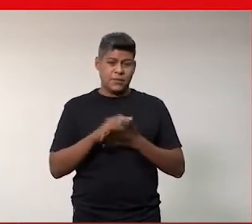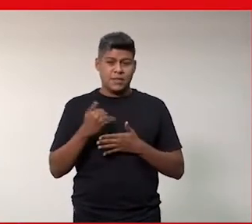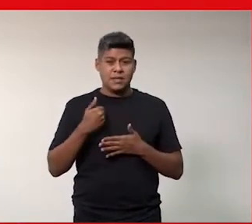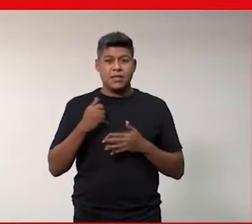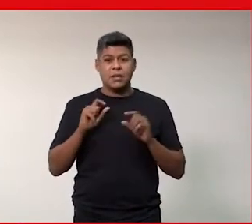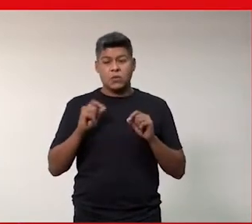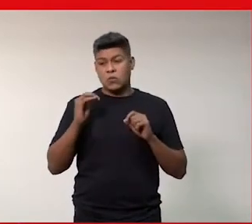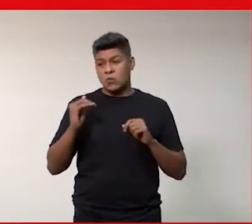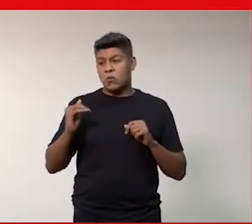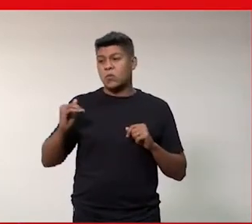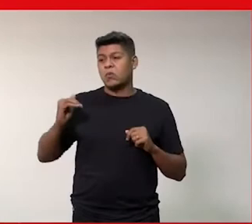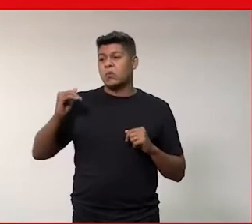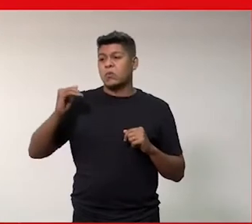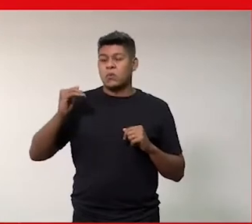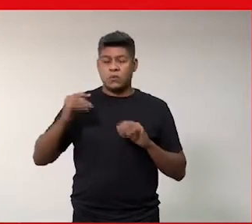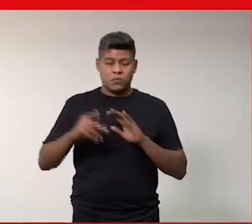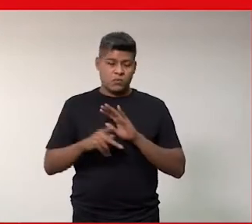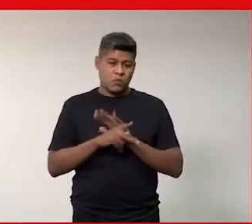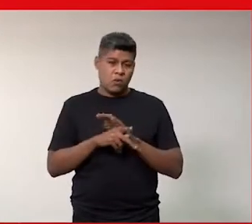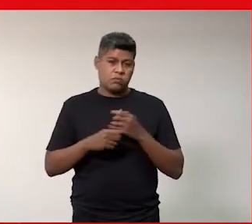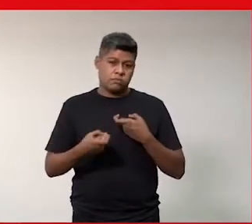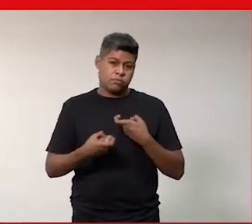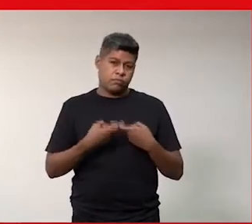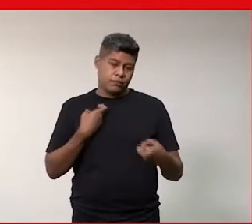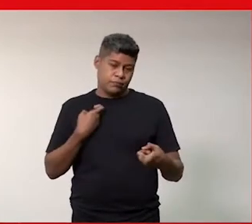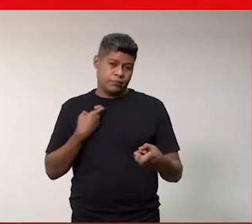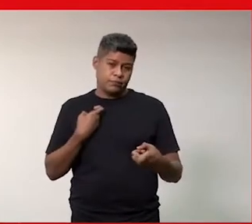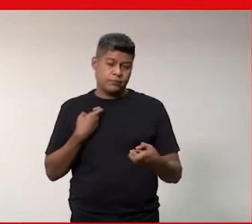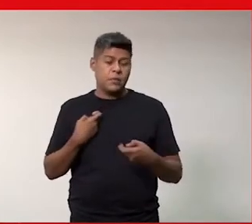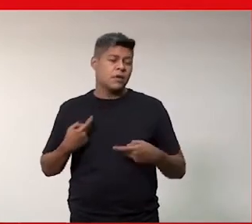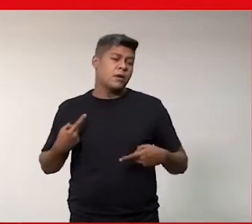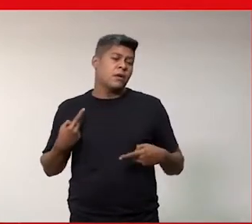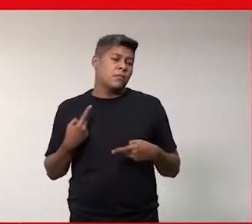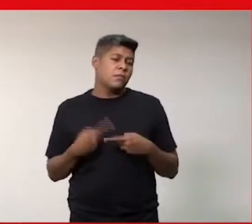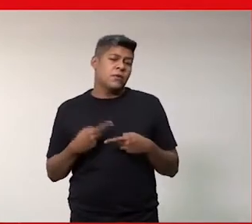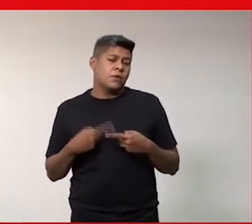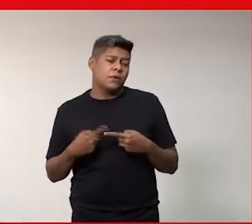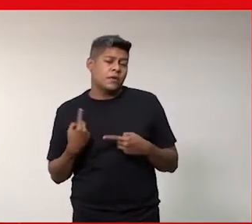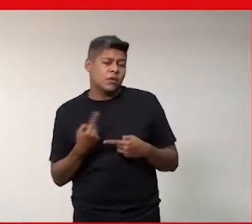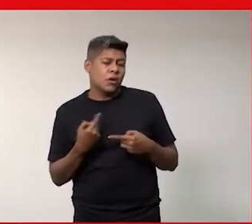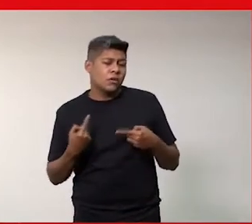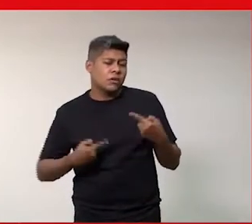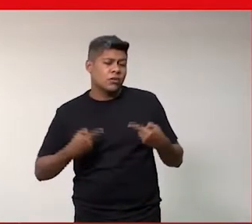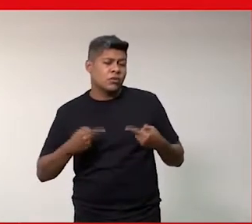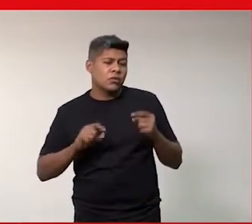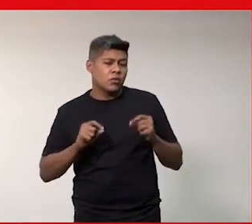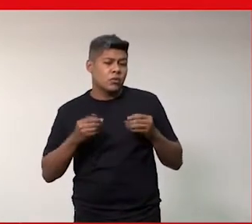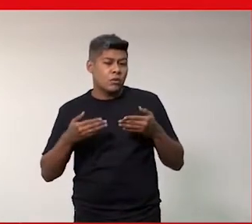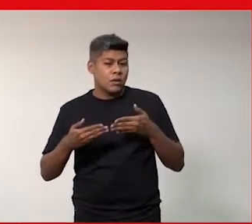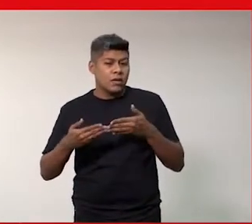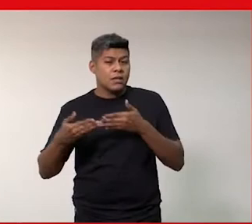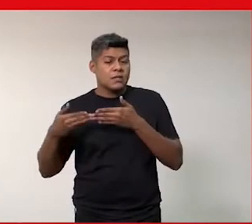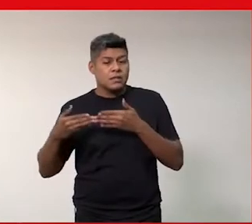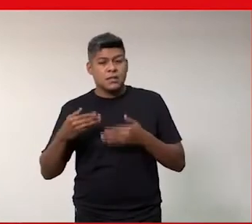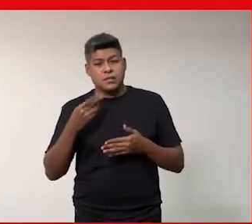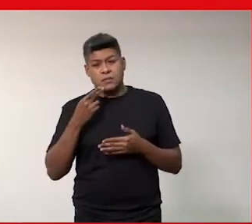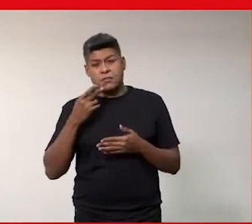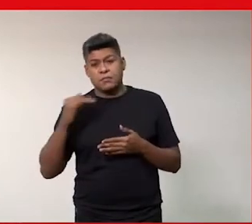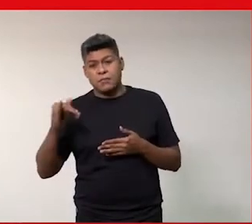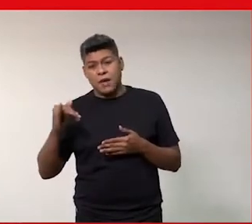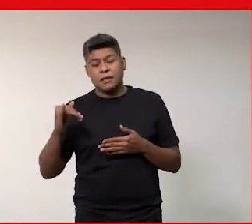o auge da questão reprodutiva. Então, por que a gente não está discutindo hoje licença parental, por exemplo?